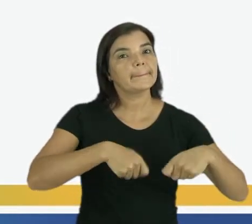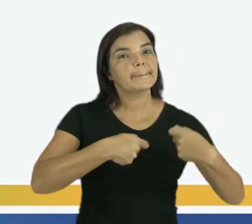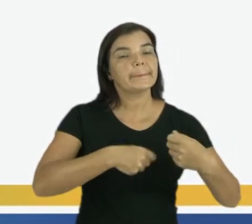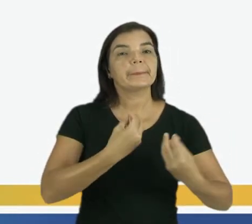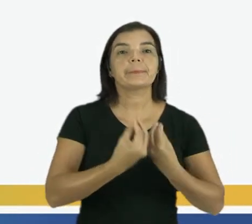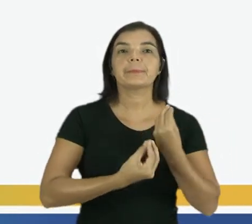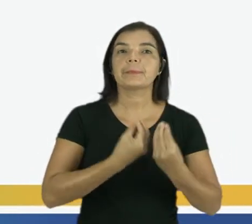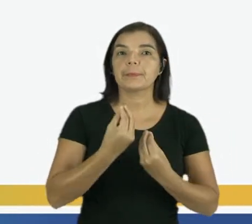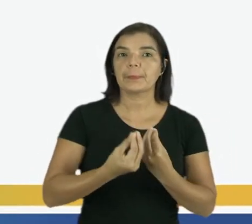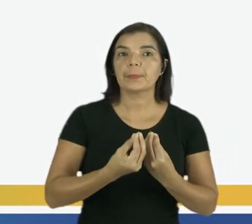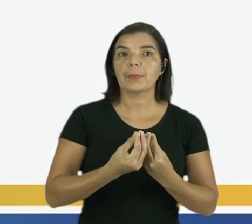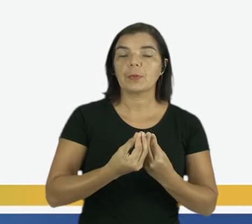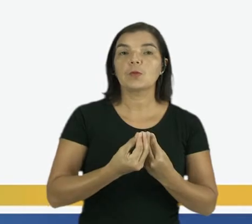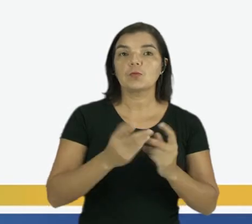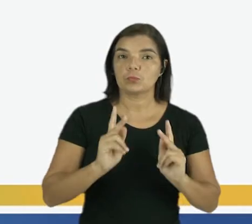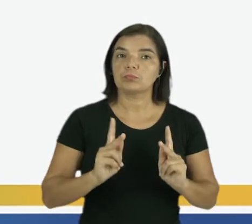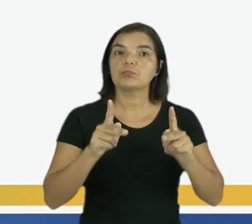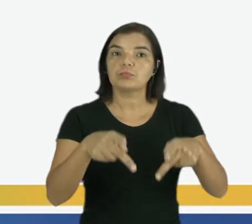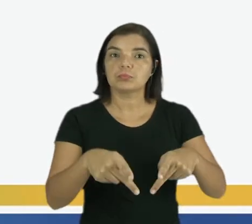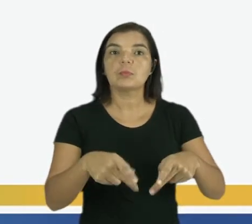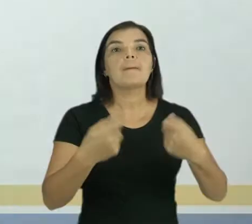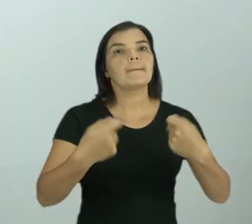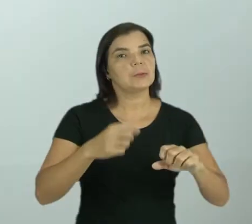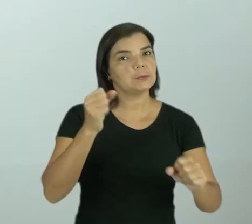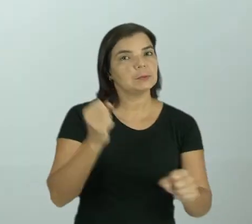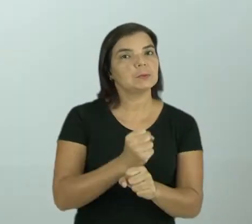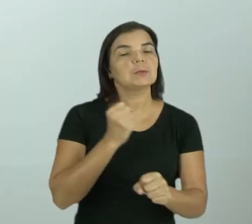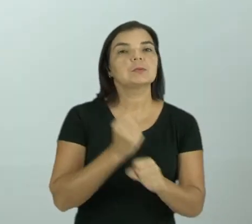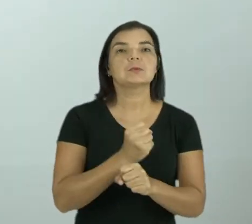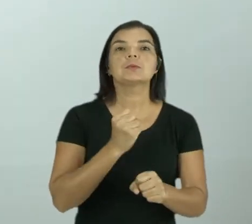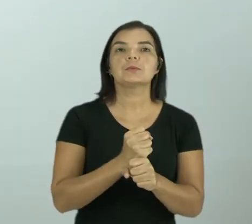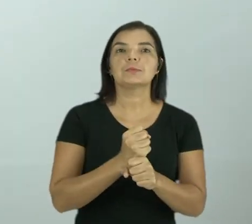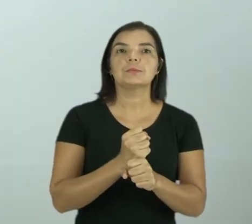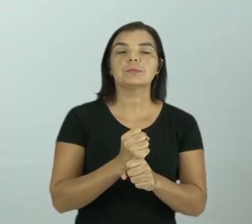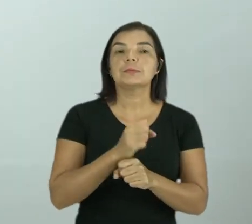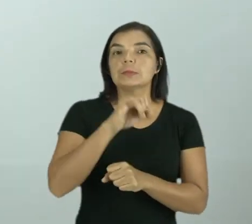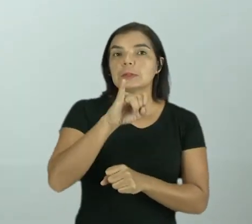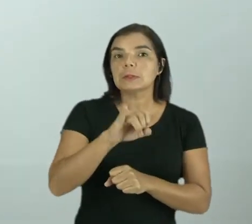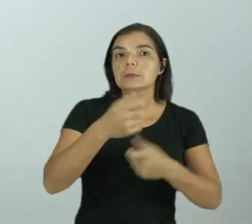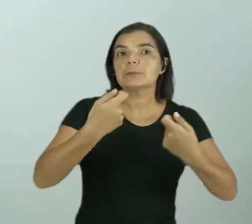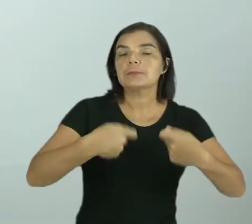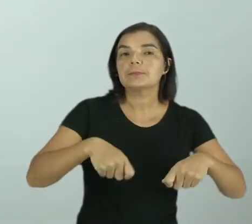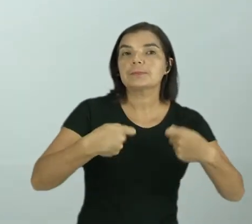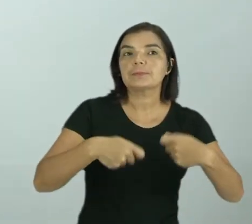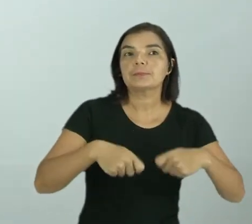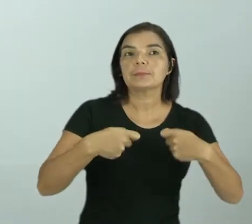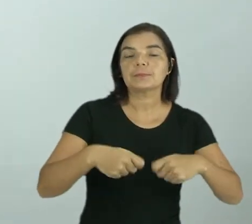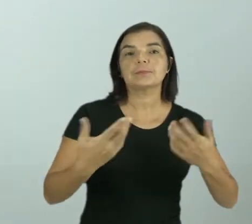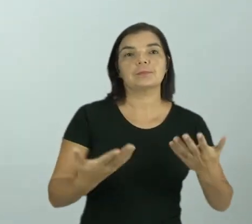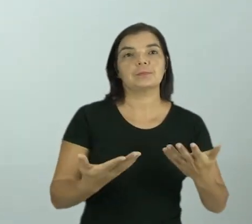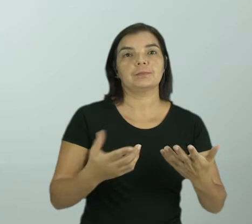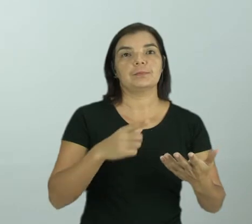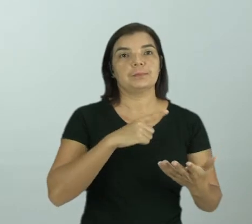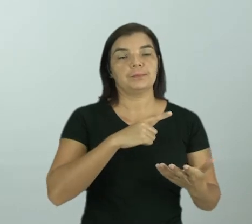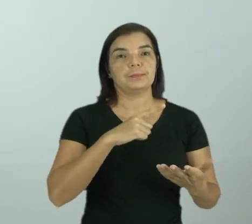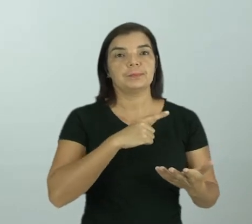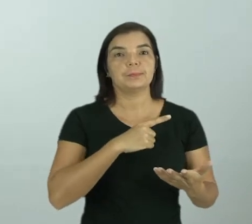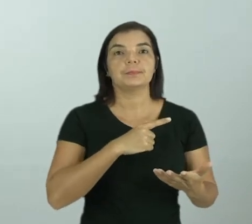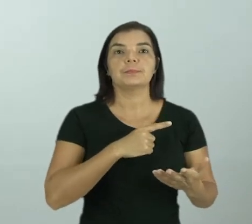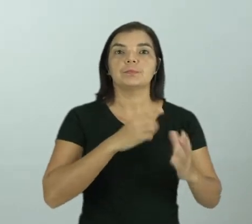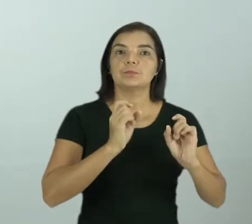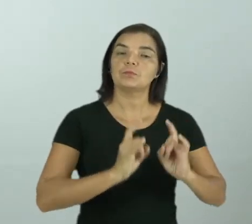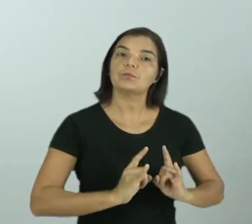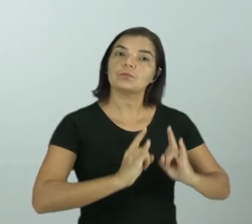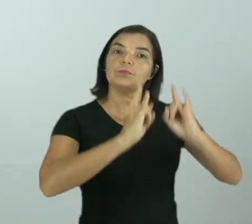de uma ponte, vai ser construído, não é? Se precisa de um